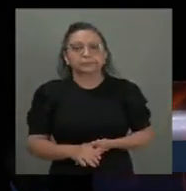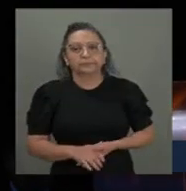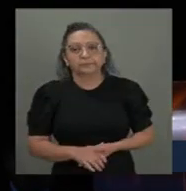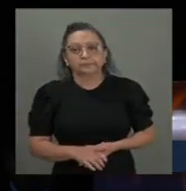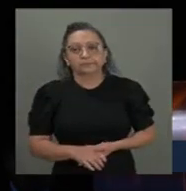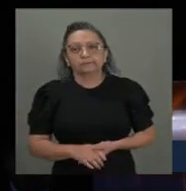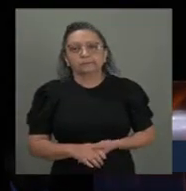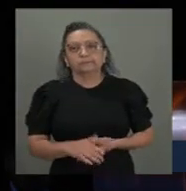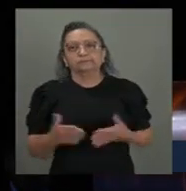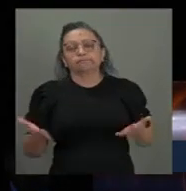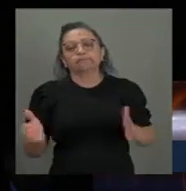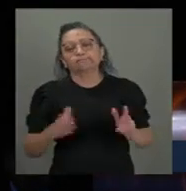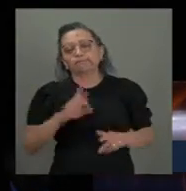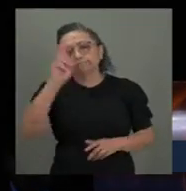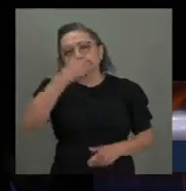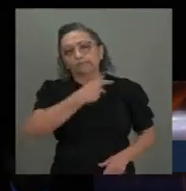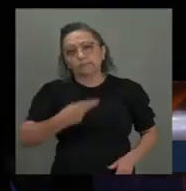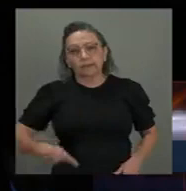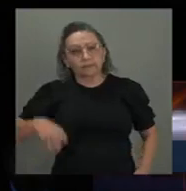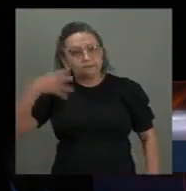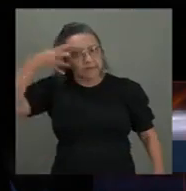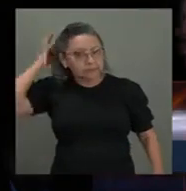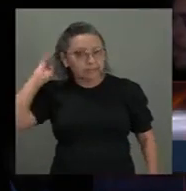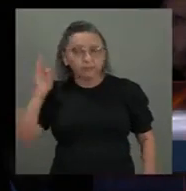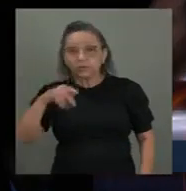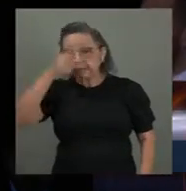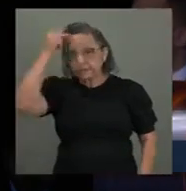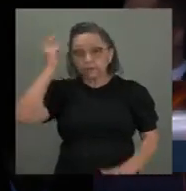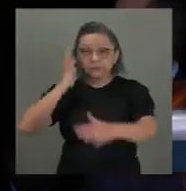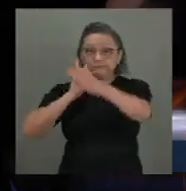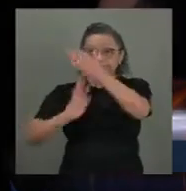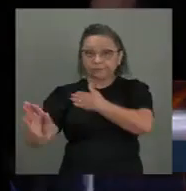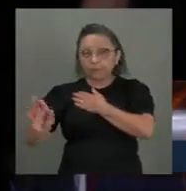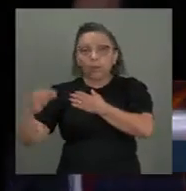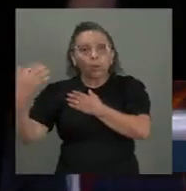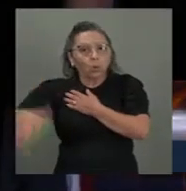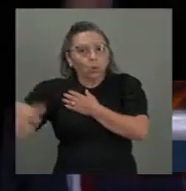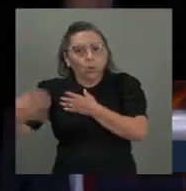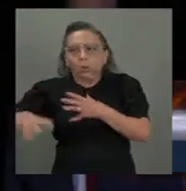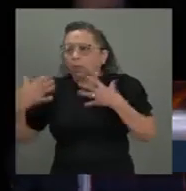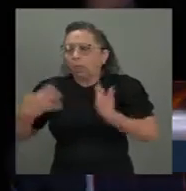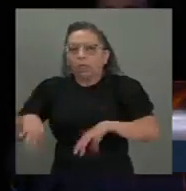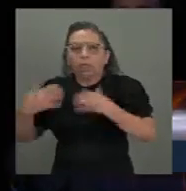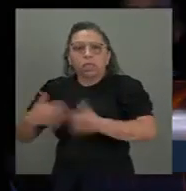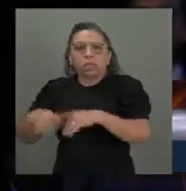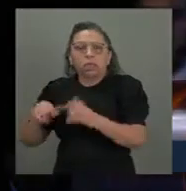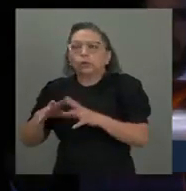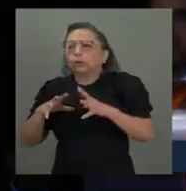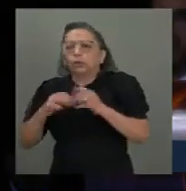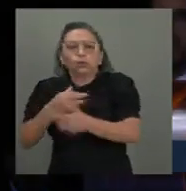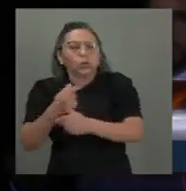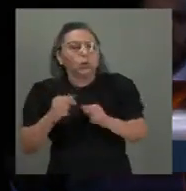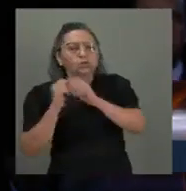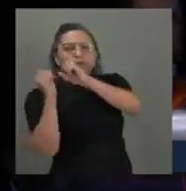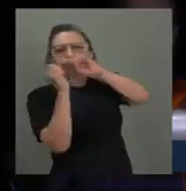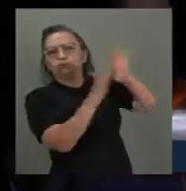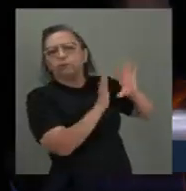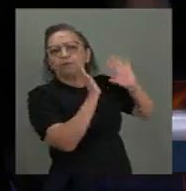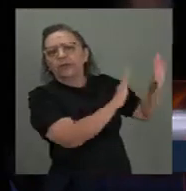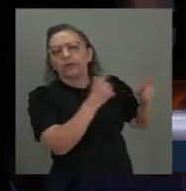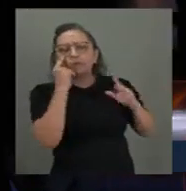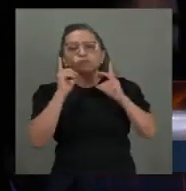Senhor presidente, os refugiados desesperados deixam tudo para trás e vagam pelo mundo,